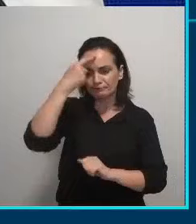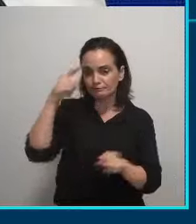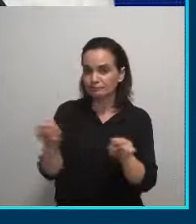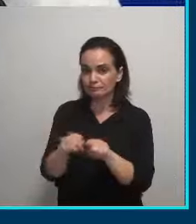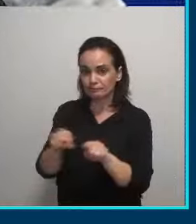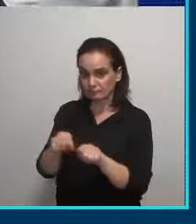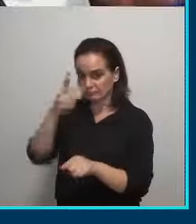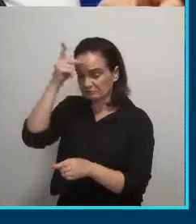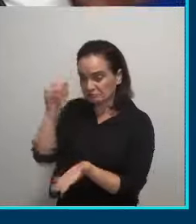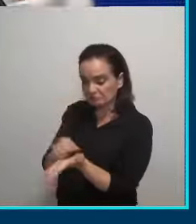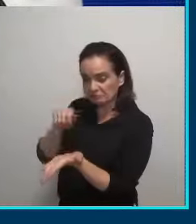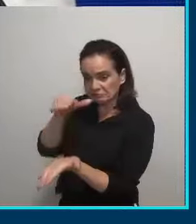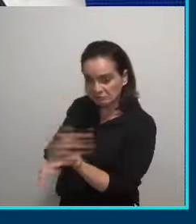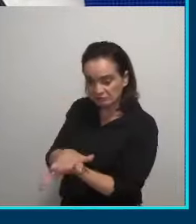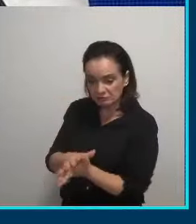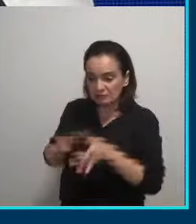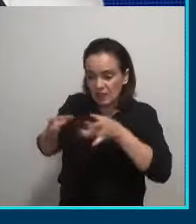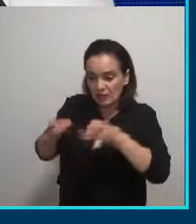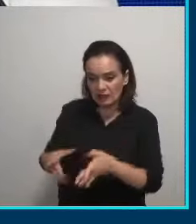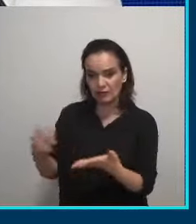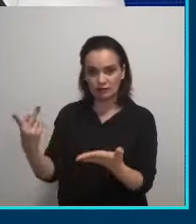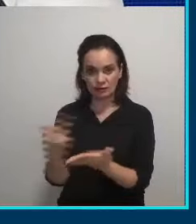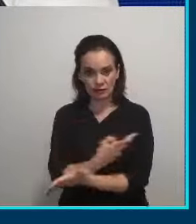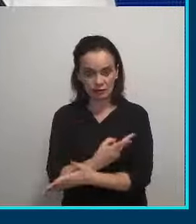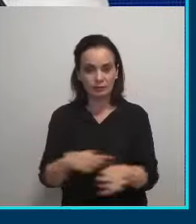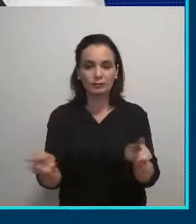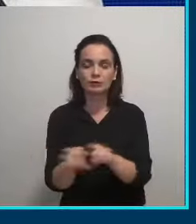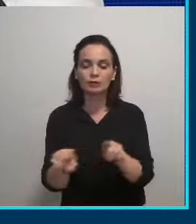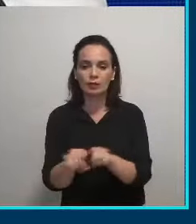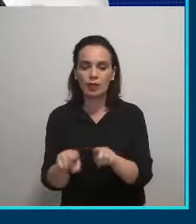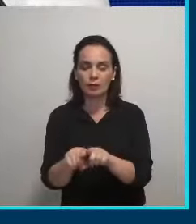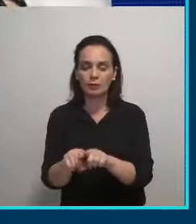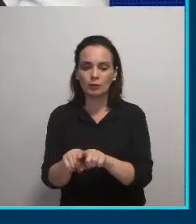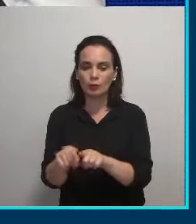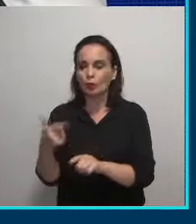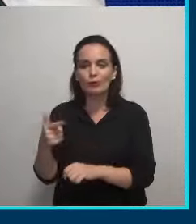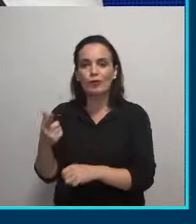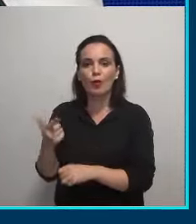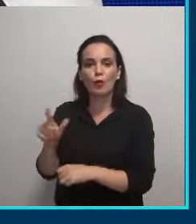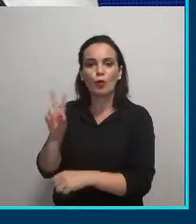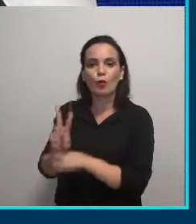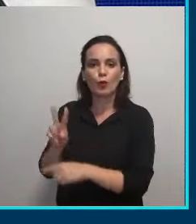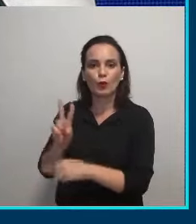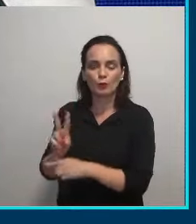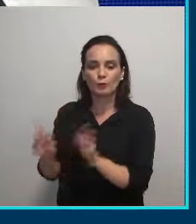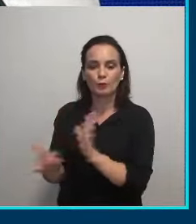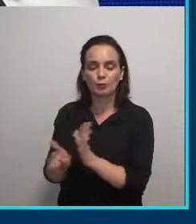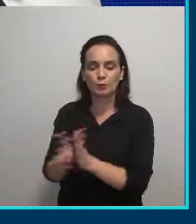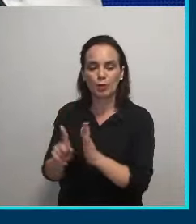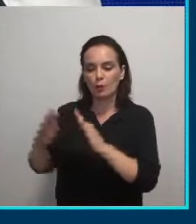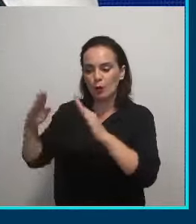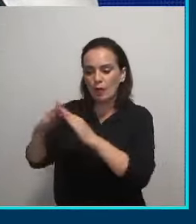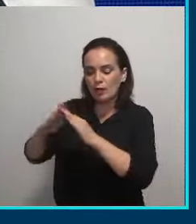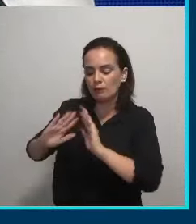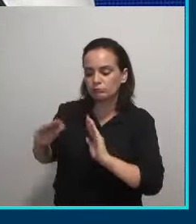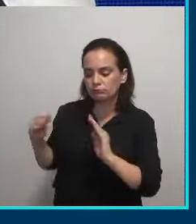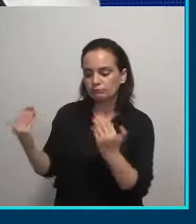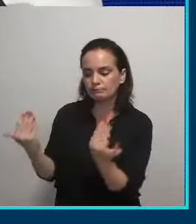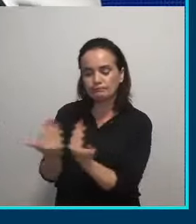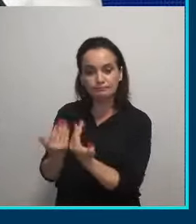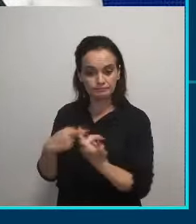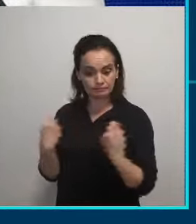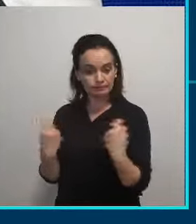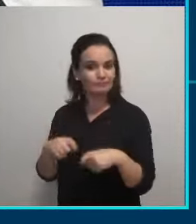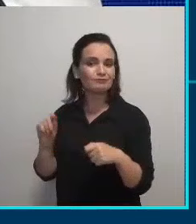quem faz tanto descarte regular quanto quem faz, quem não cuida do seu próprio quintal. Nós precisamos fazer isso